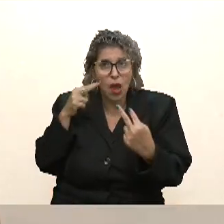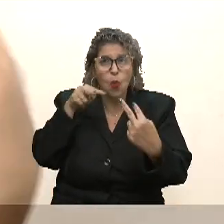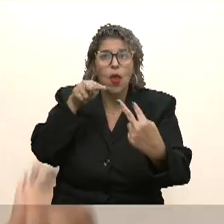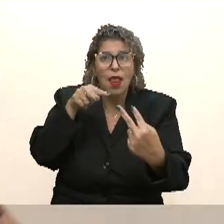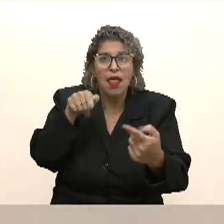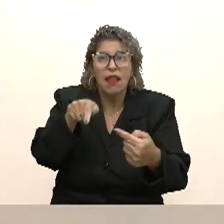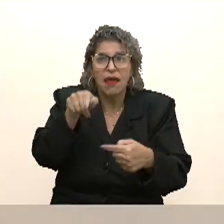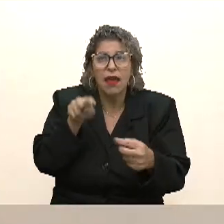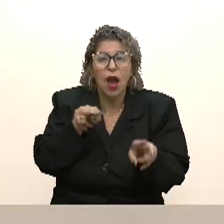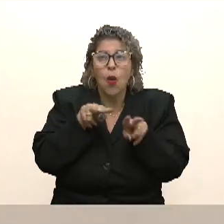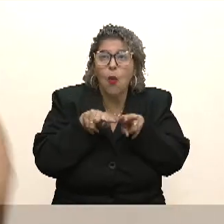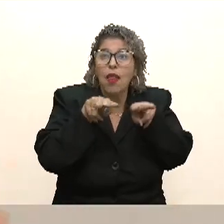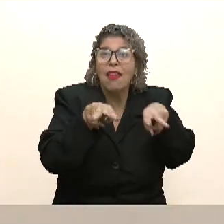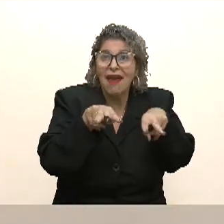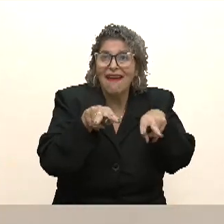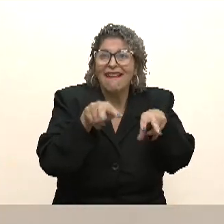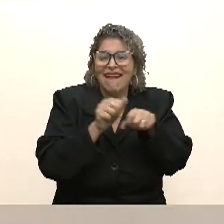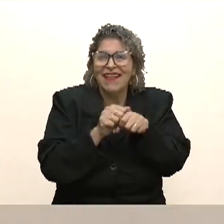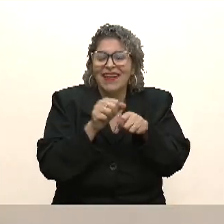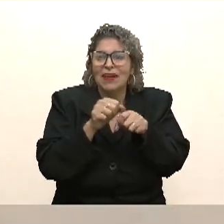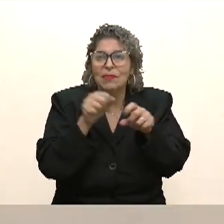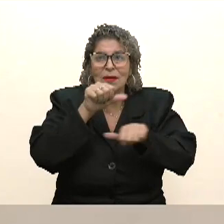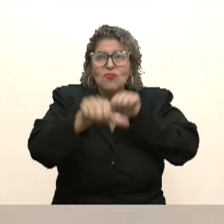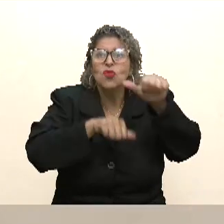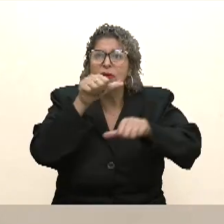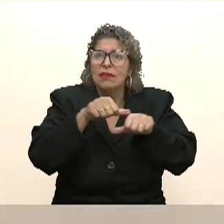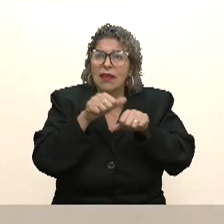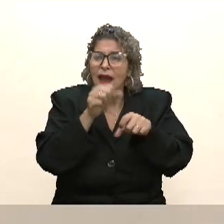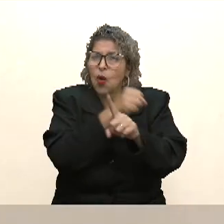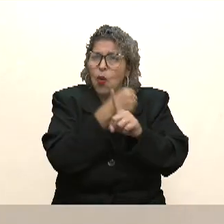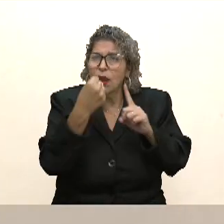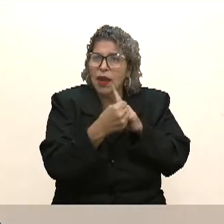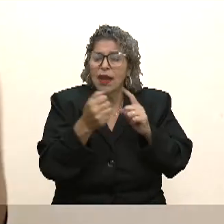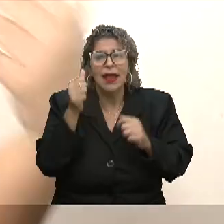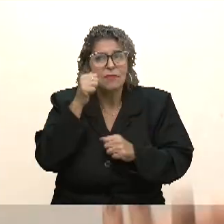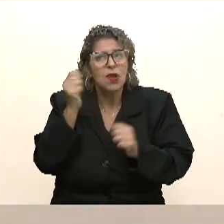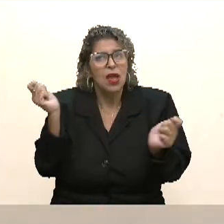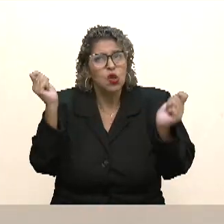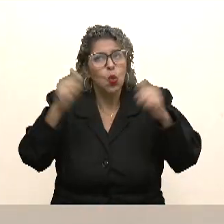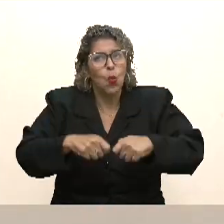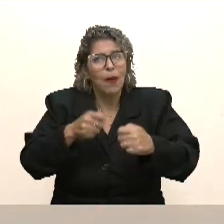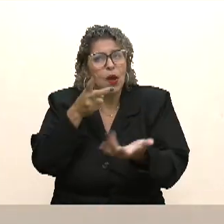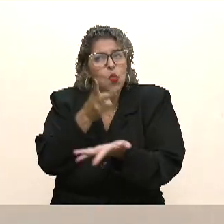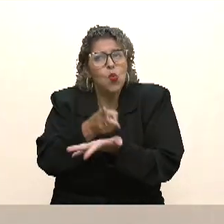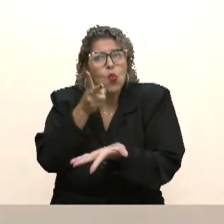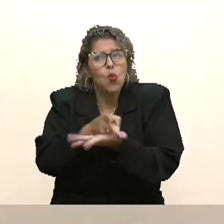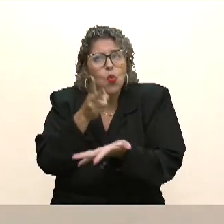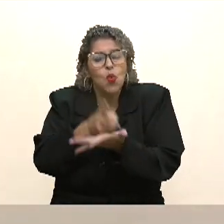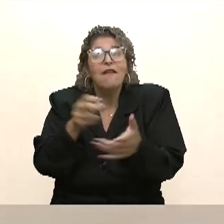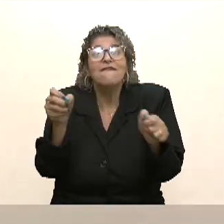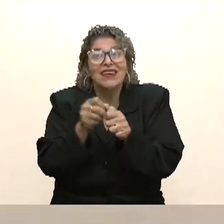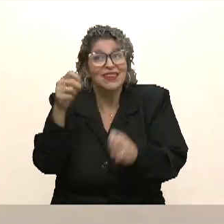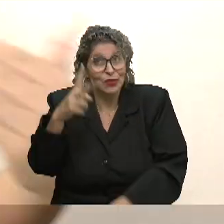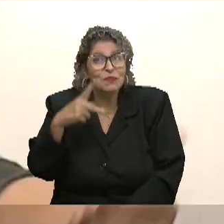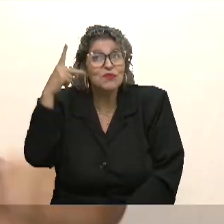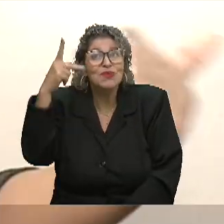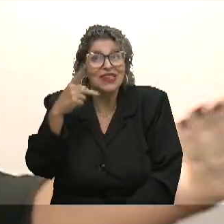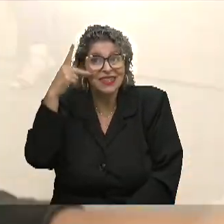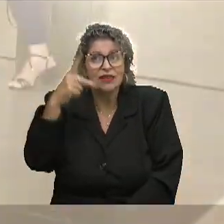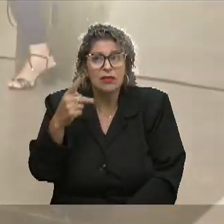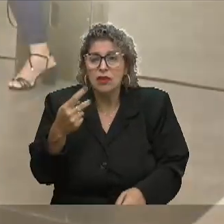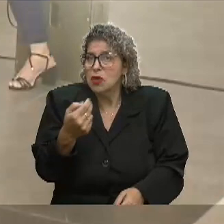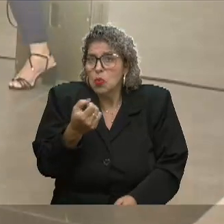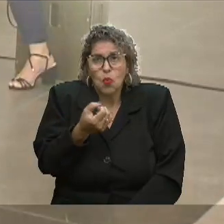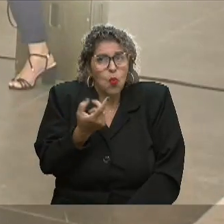também tem que mudar esse olhar da sociedade em si. As mulheres são capazes de continuar fazendo políticas tão bem